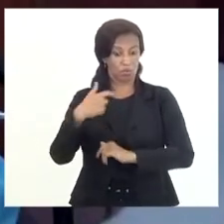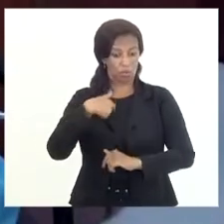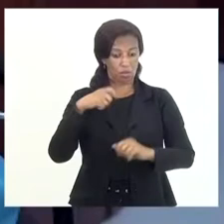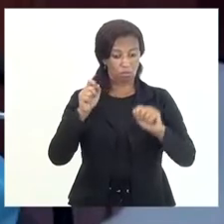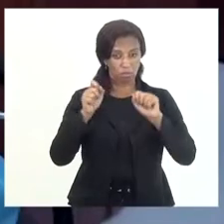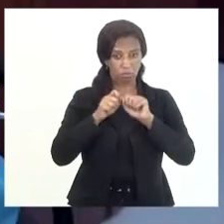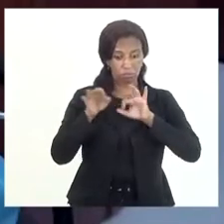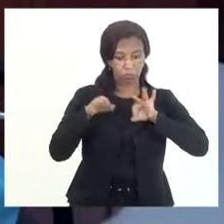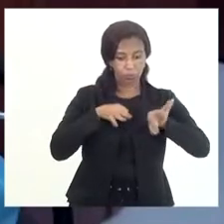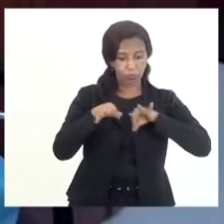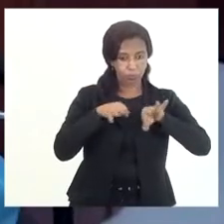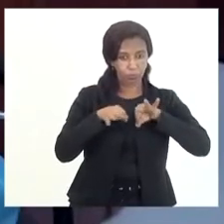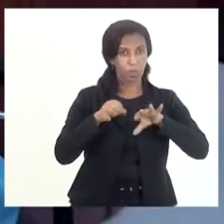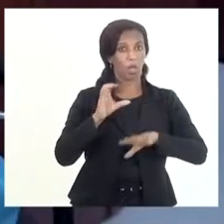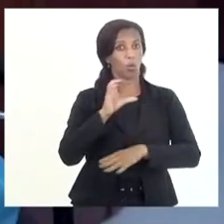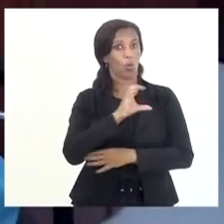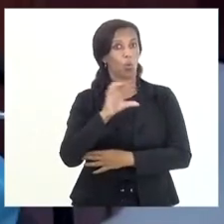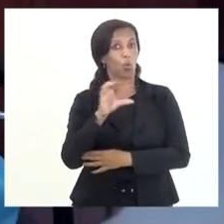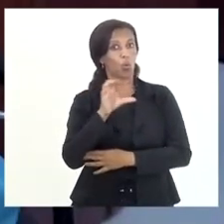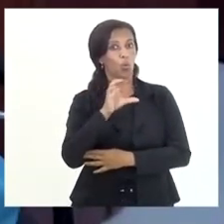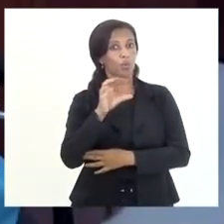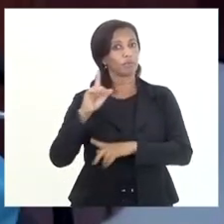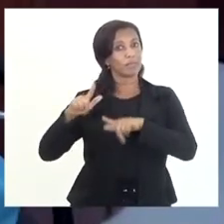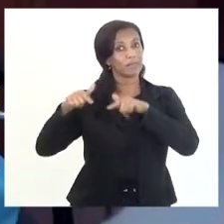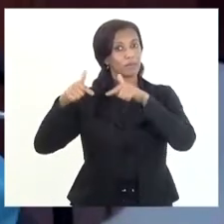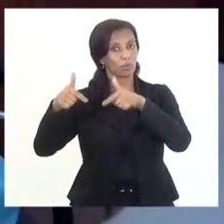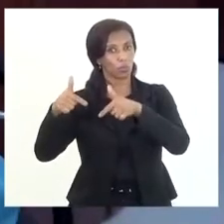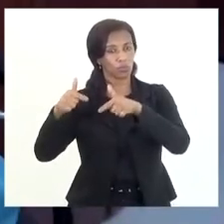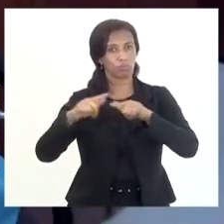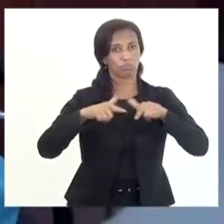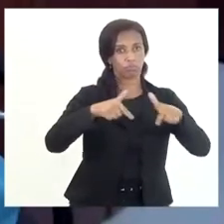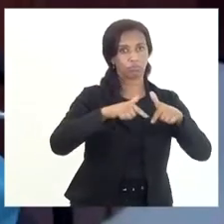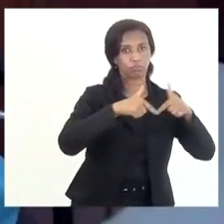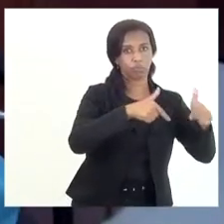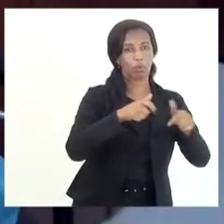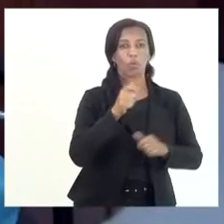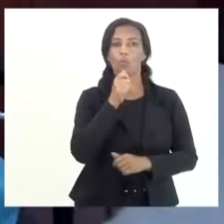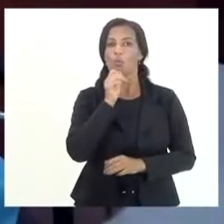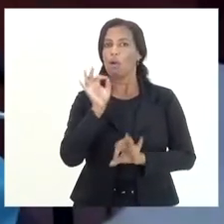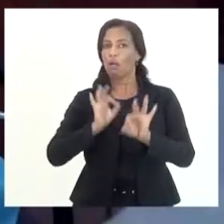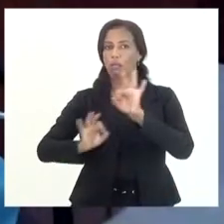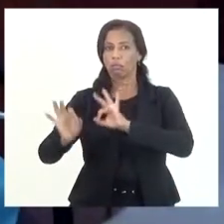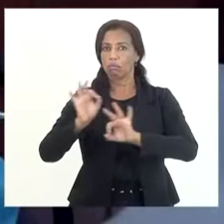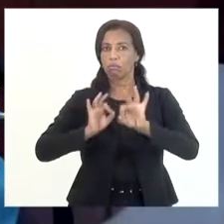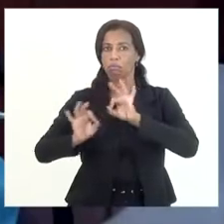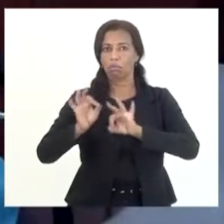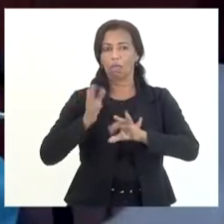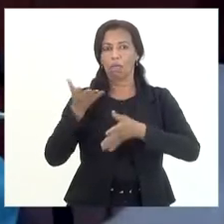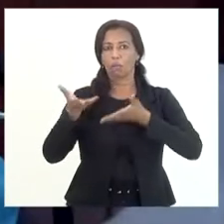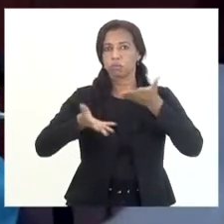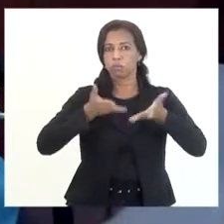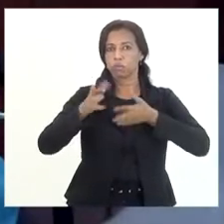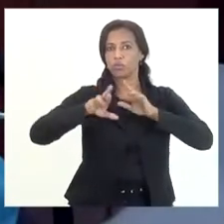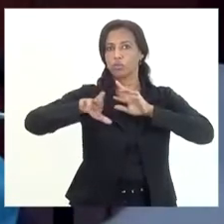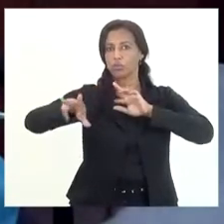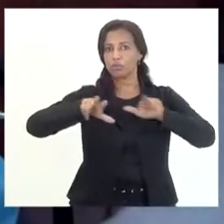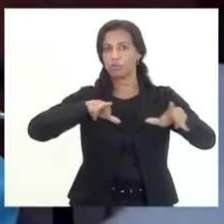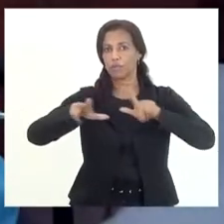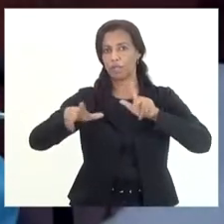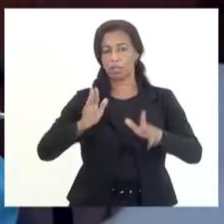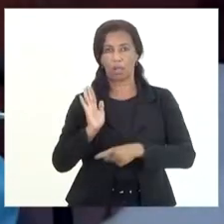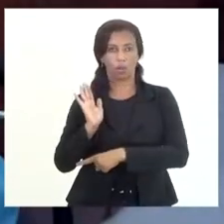é coordenar as ações para que não haja nenhum tratamento diferenciado para o